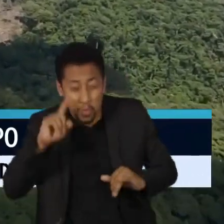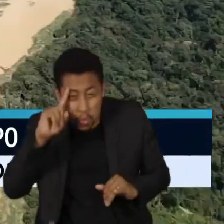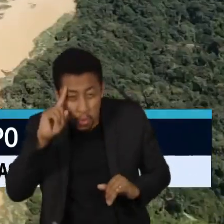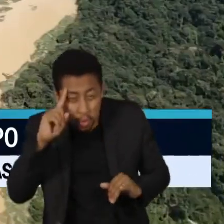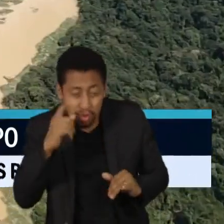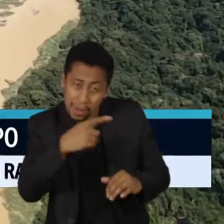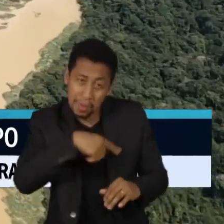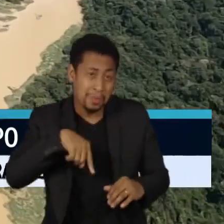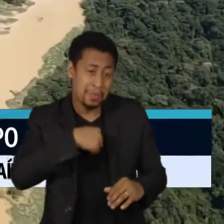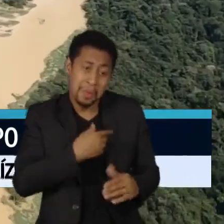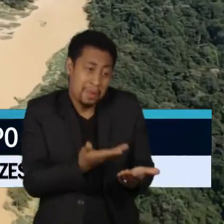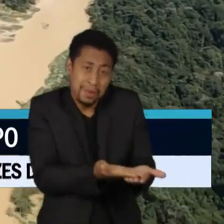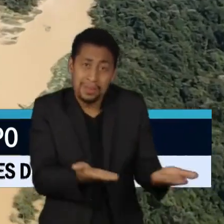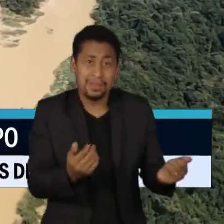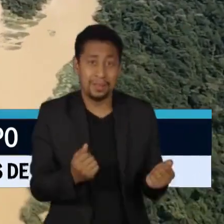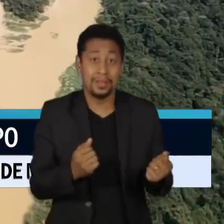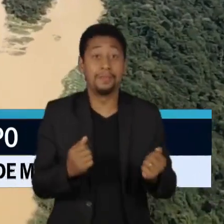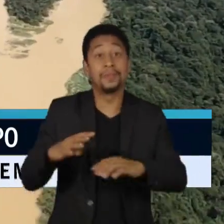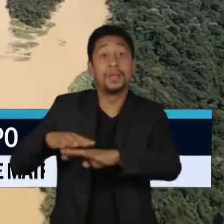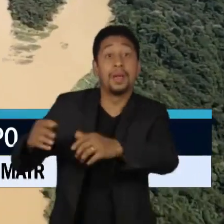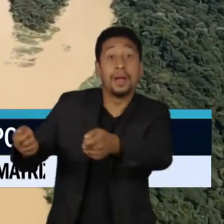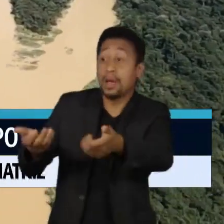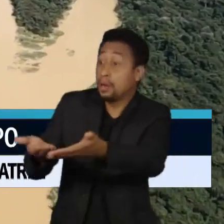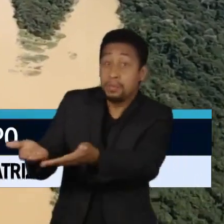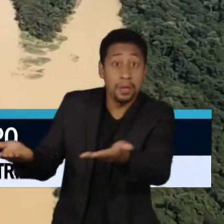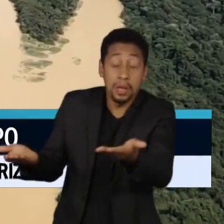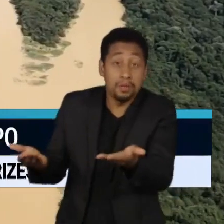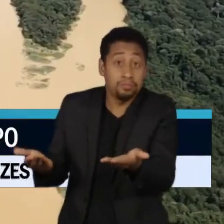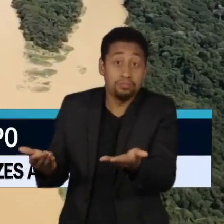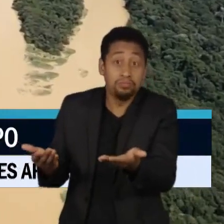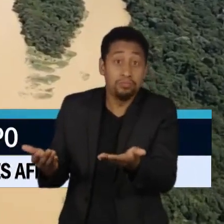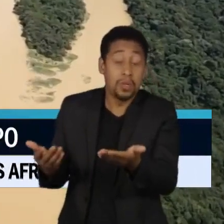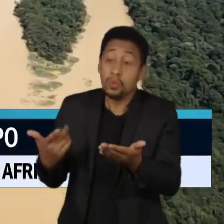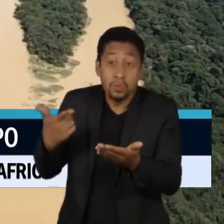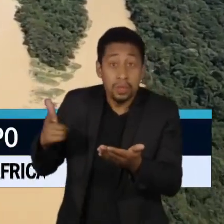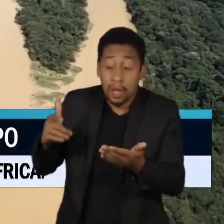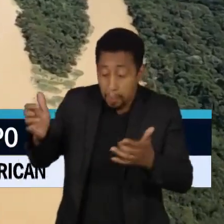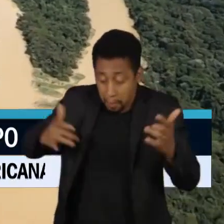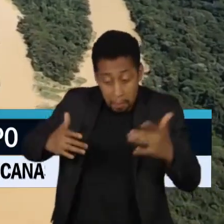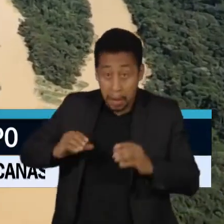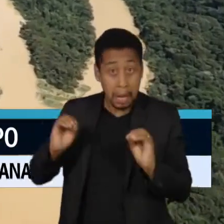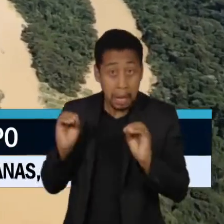Não os garimpeiros. Os garimpeiros envenenaram nossas comunidades. aí Obrigado.